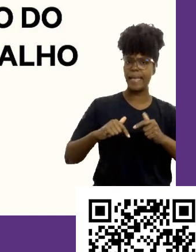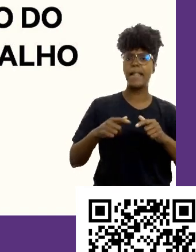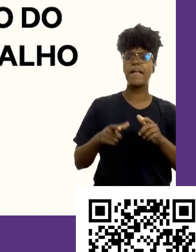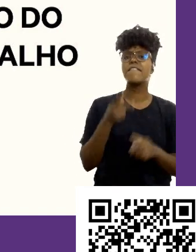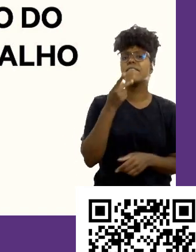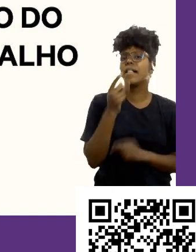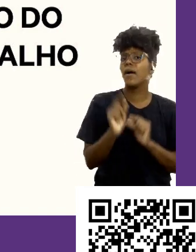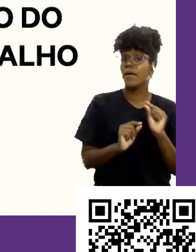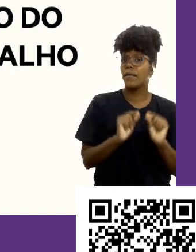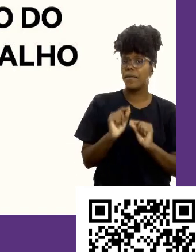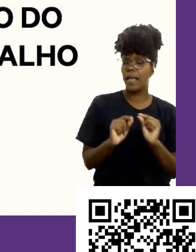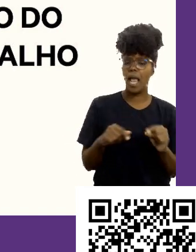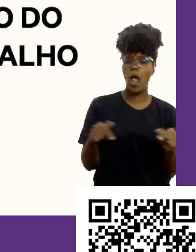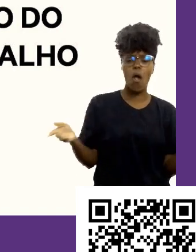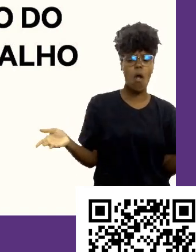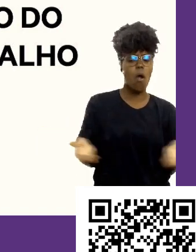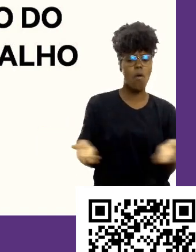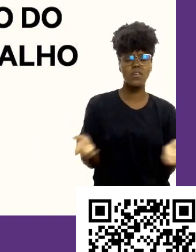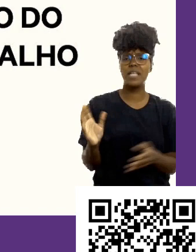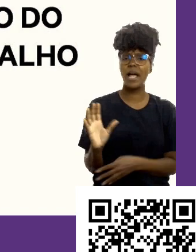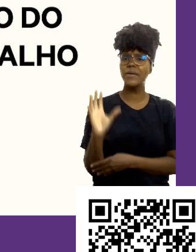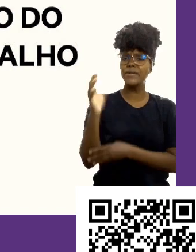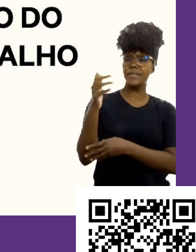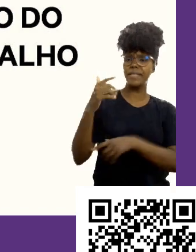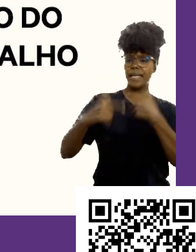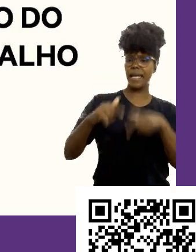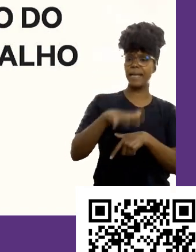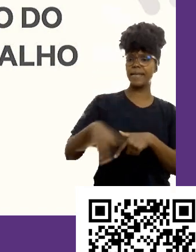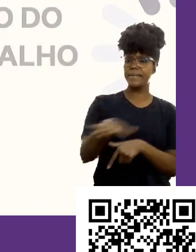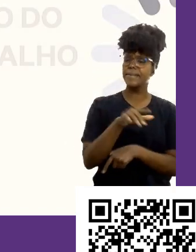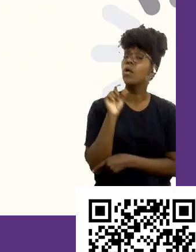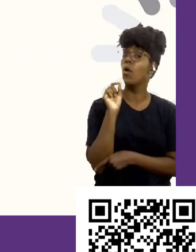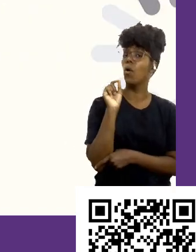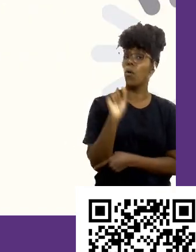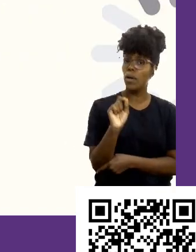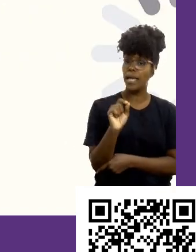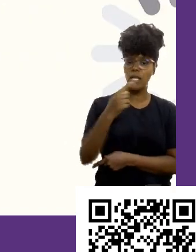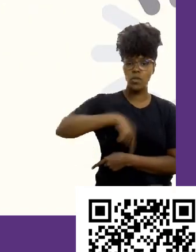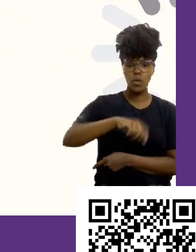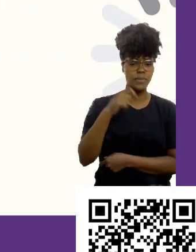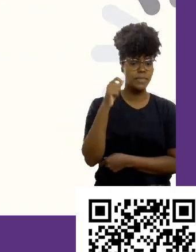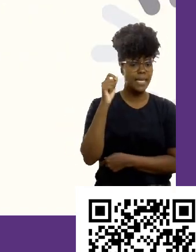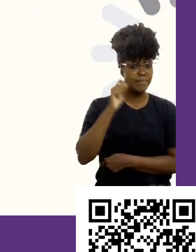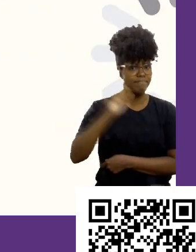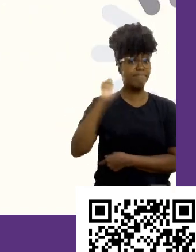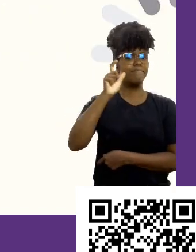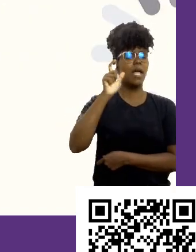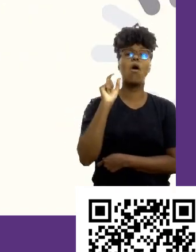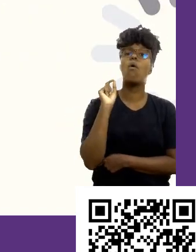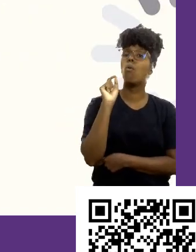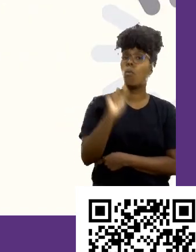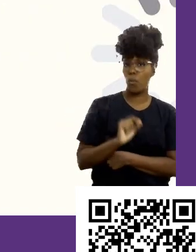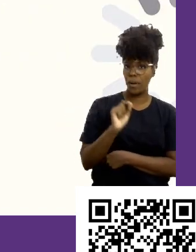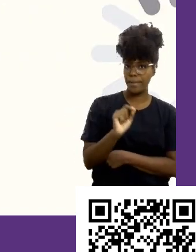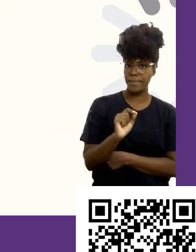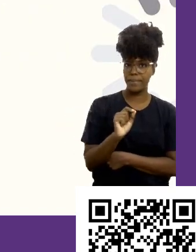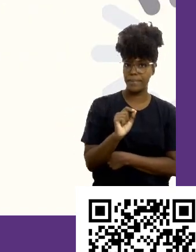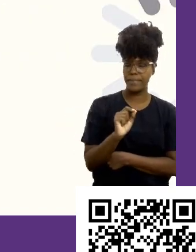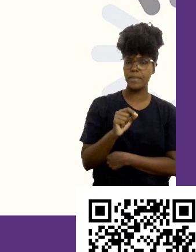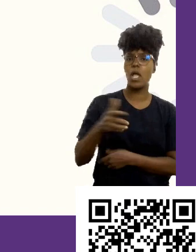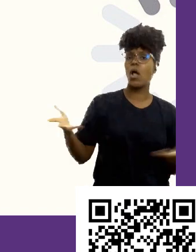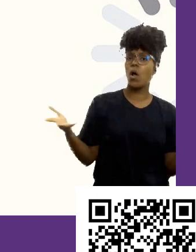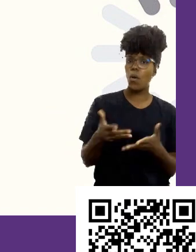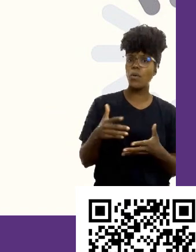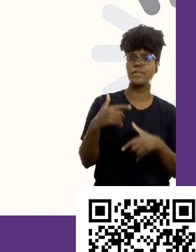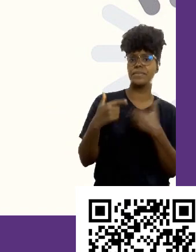com o mercado de trabalho? O que a gente precisa se atentar em relação ao mercado de trabalho? Hoje, a gente tem um mercado